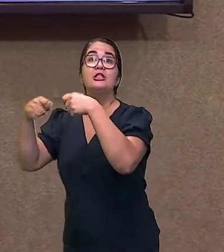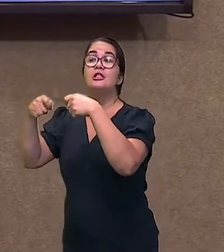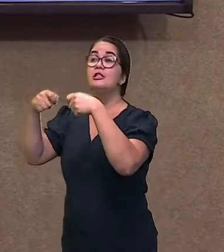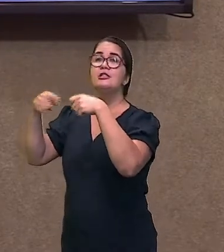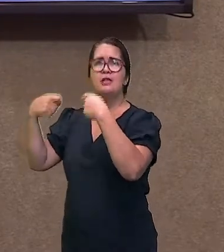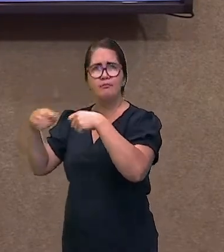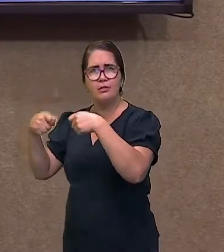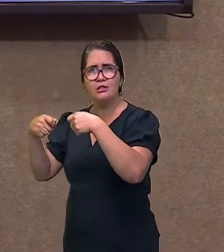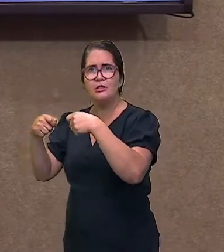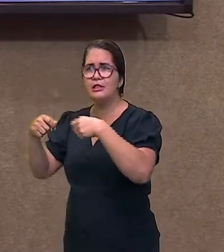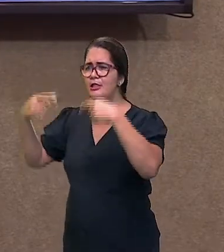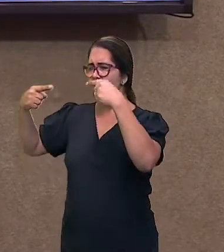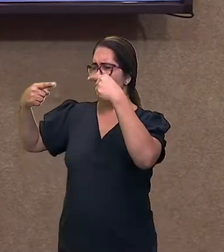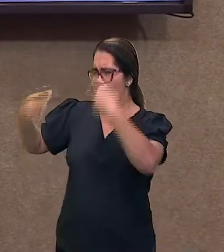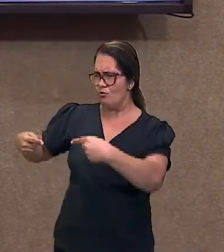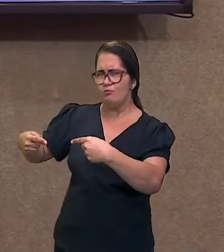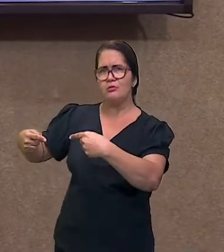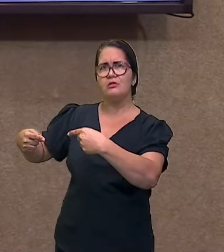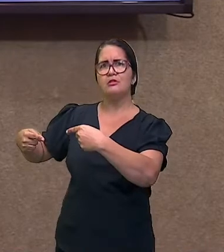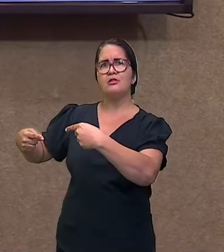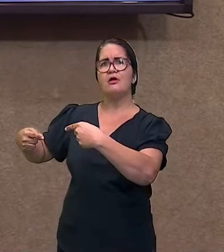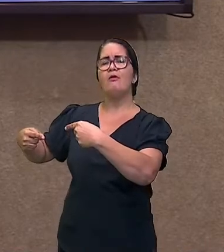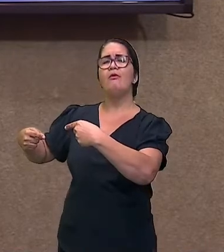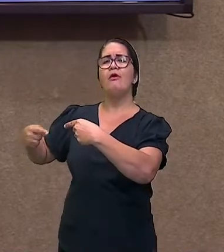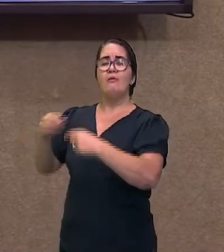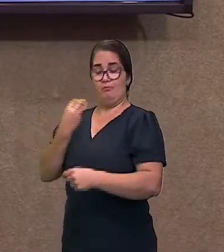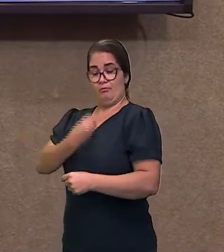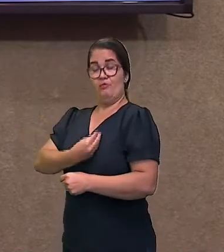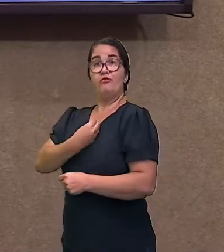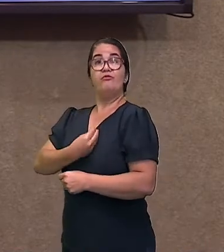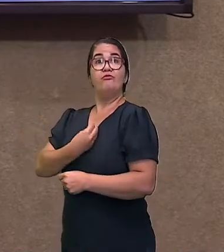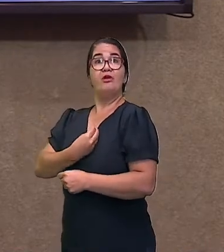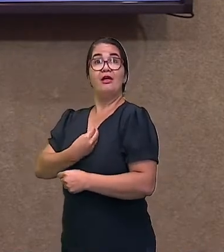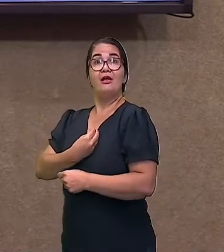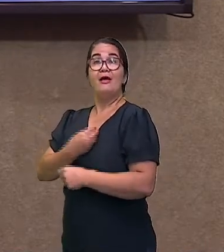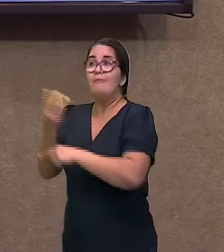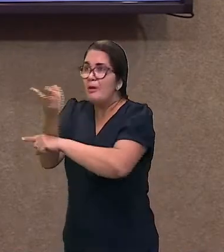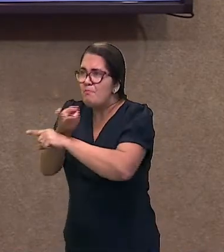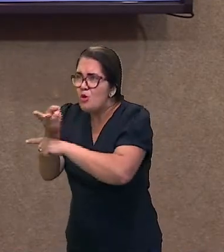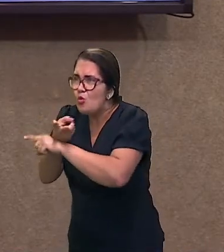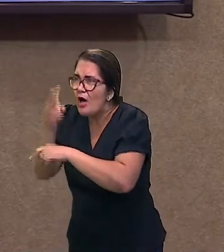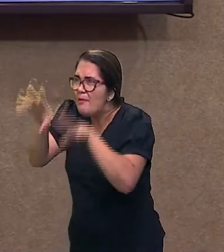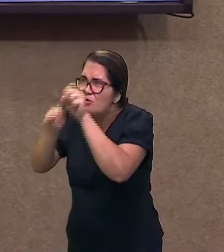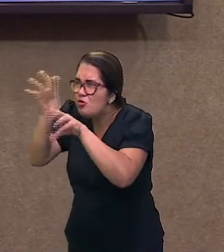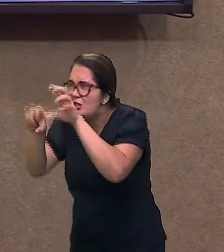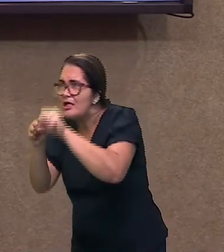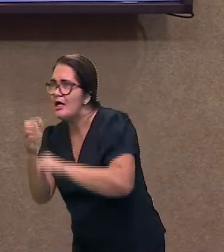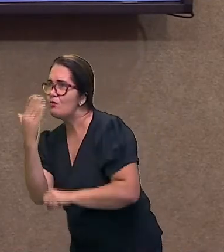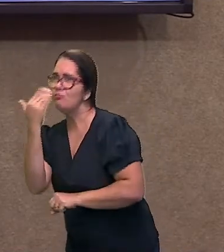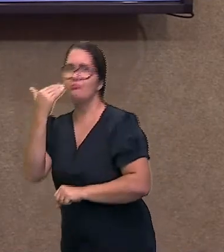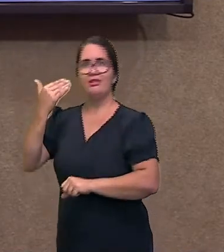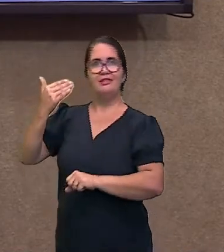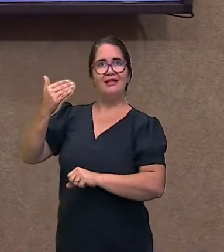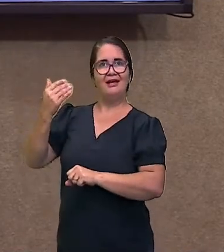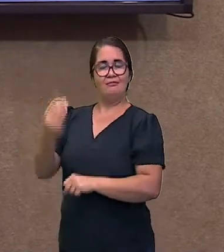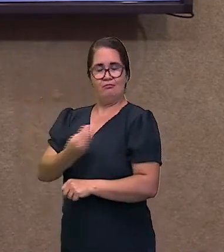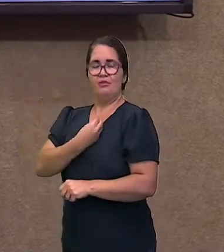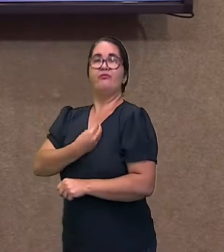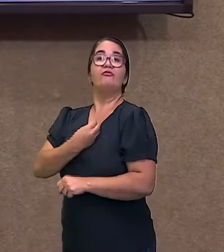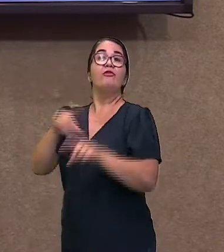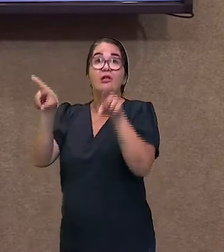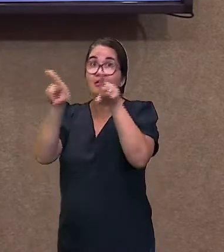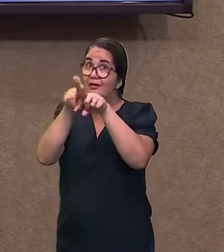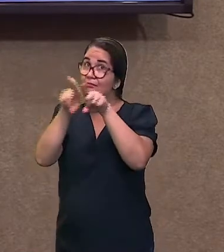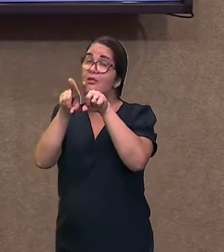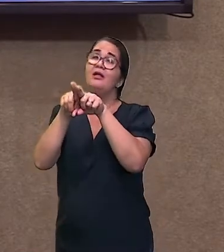um local seguro para sobreviver. Então, também há essa competição, né? Então, gente tem que fazer com